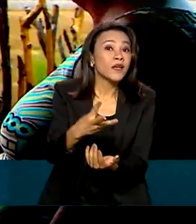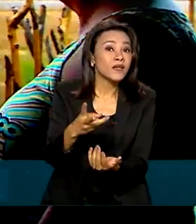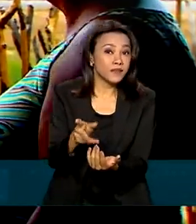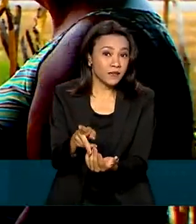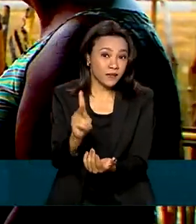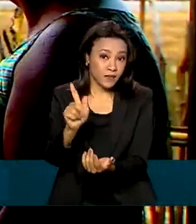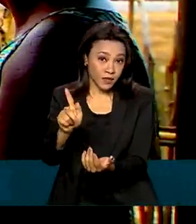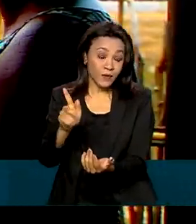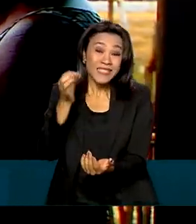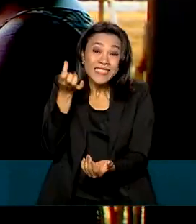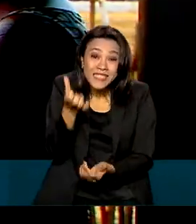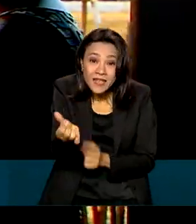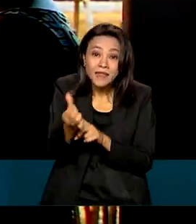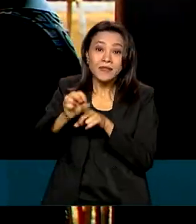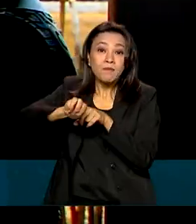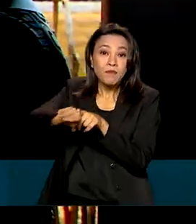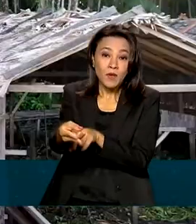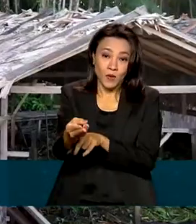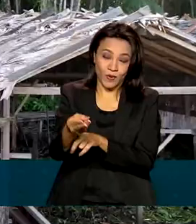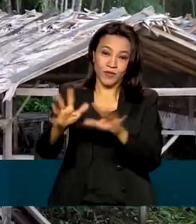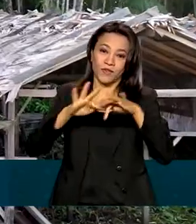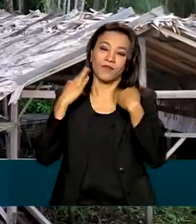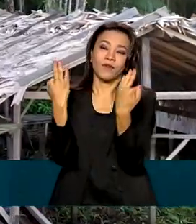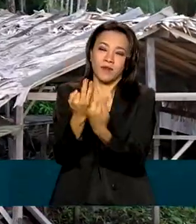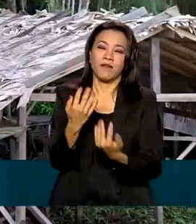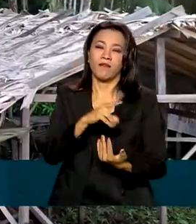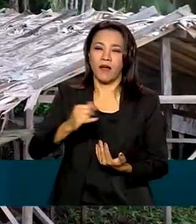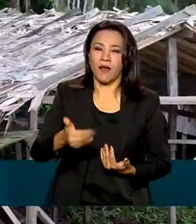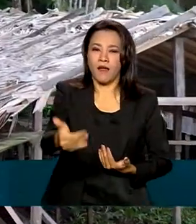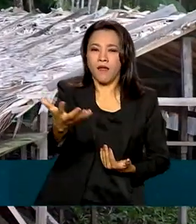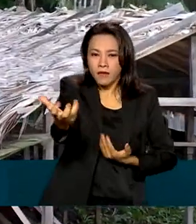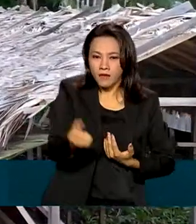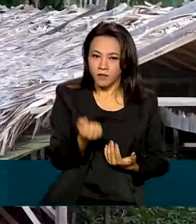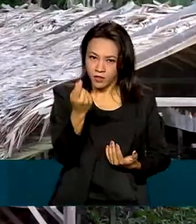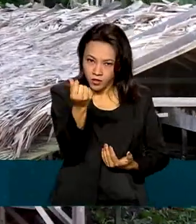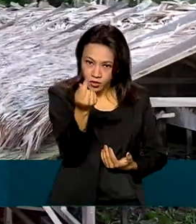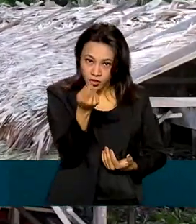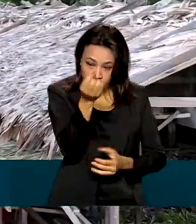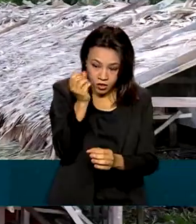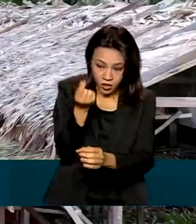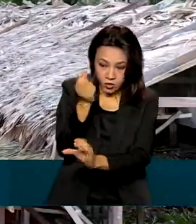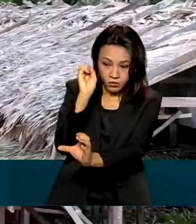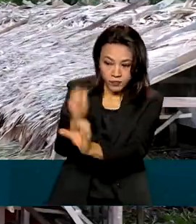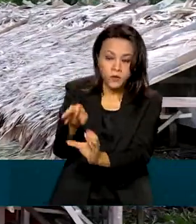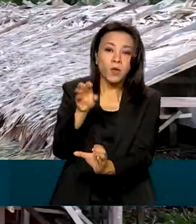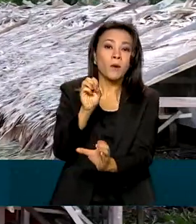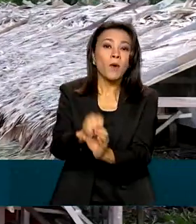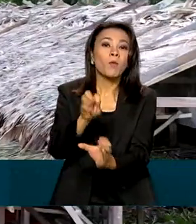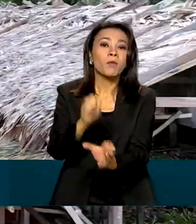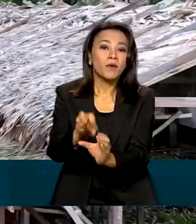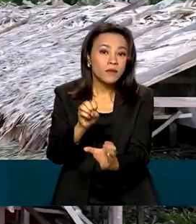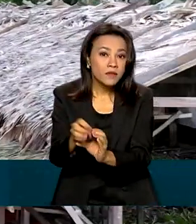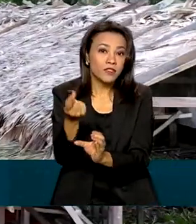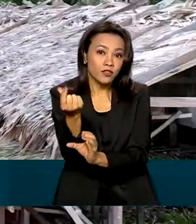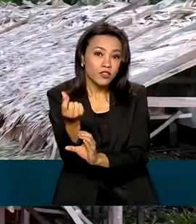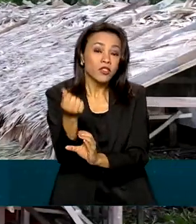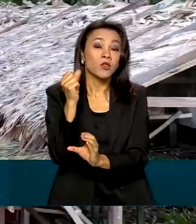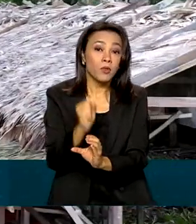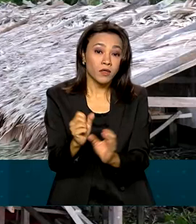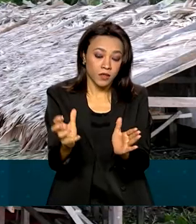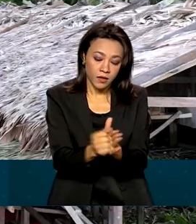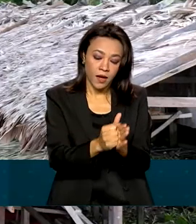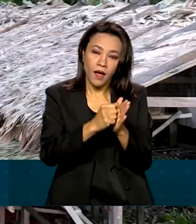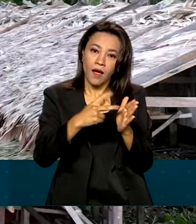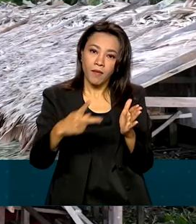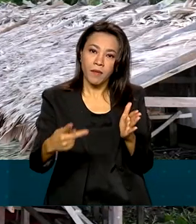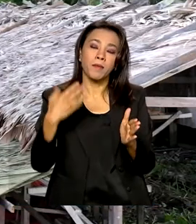6 milhões de famílias serão contempladas. O dinheiro é depositado em uma conta poupança digital e pode ser movimentado pelo aplicativo